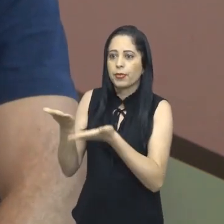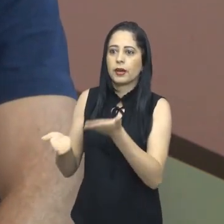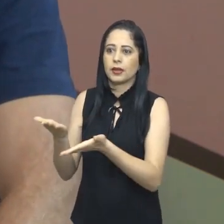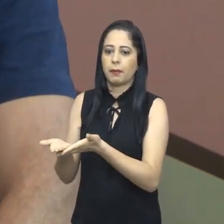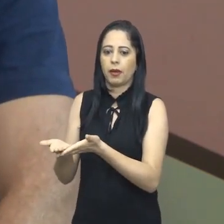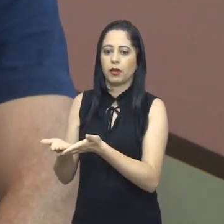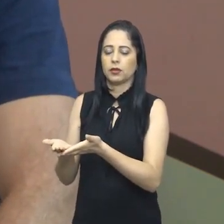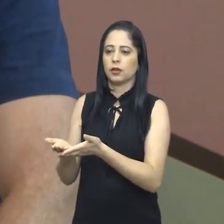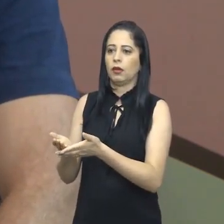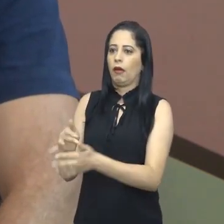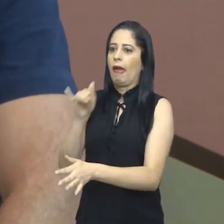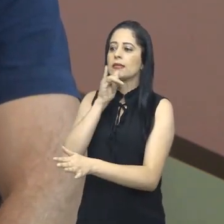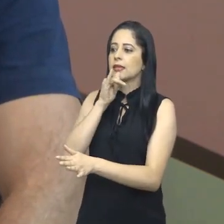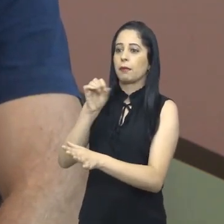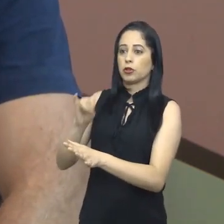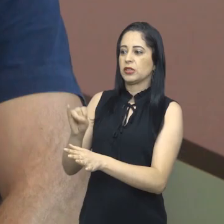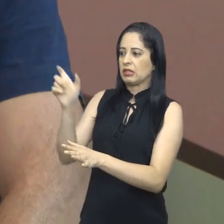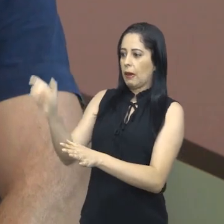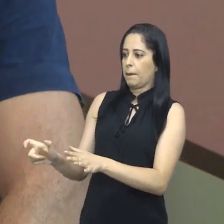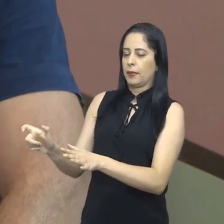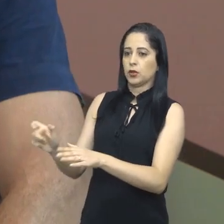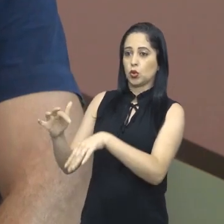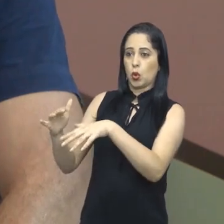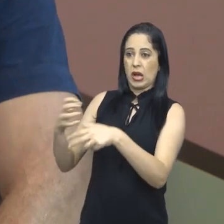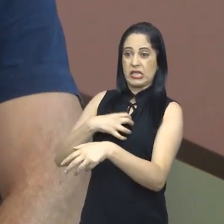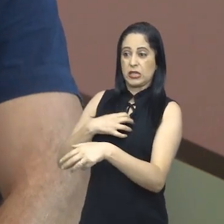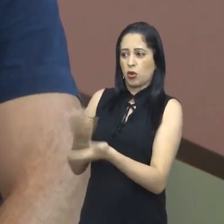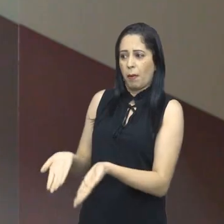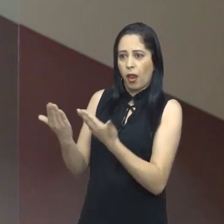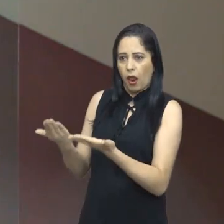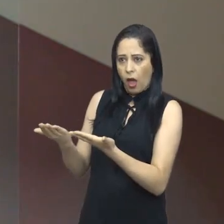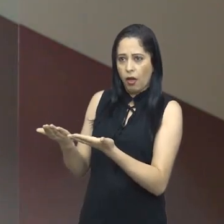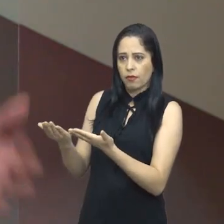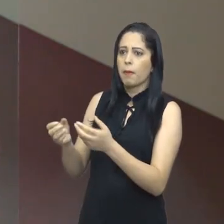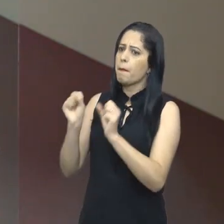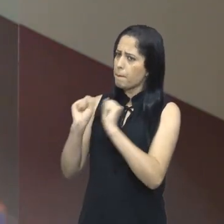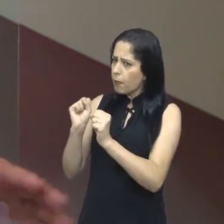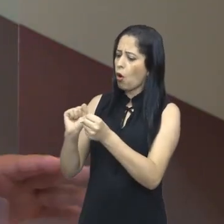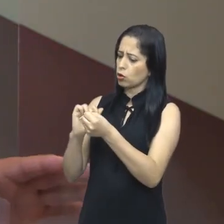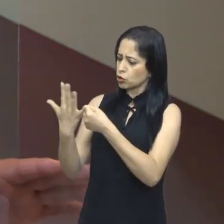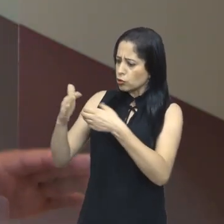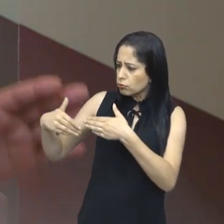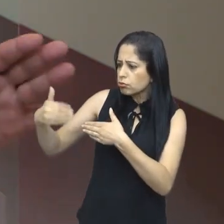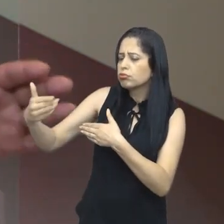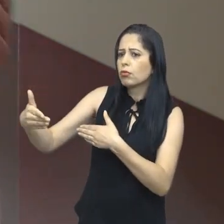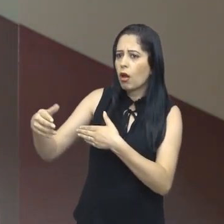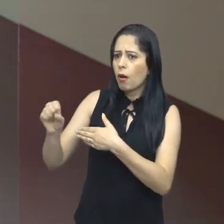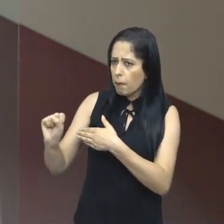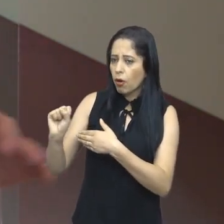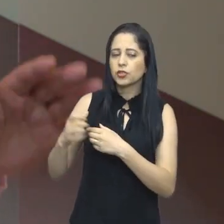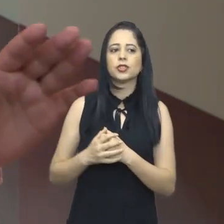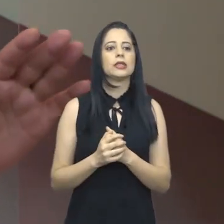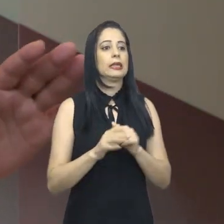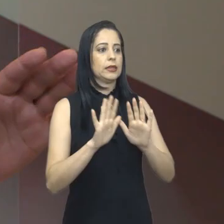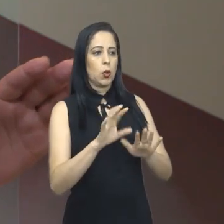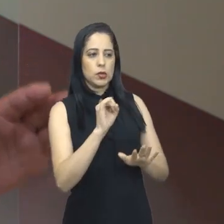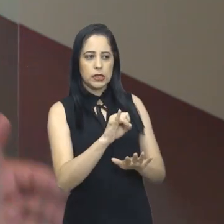grave que necessariamente você vai estar livre do pós-Covid. Entendi. E todas as pessoas que passaram aí pelo Covid, vale uma reavaliação,